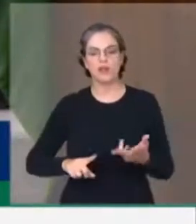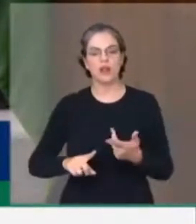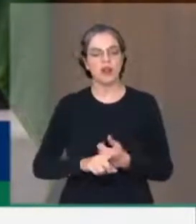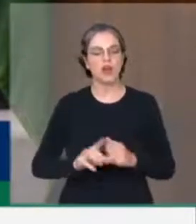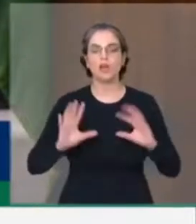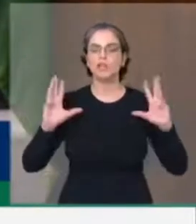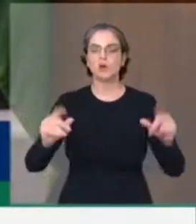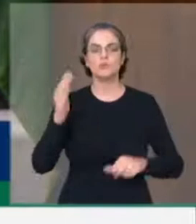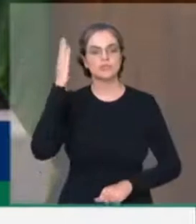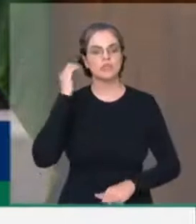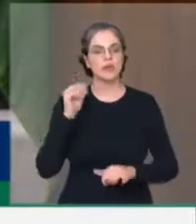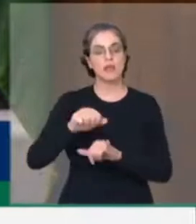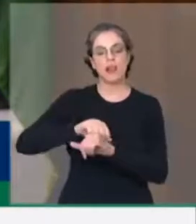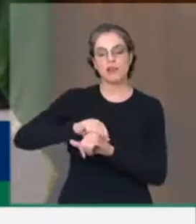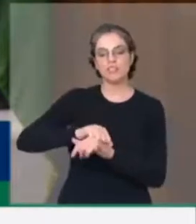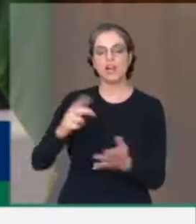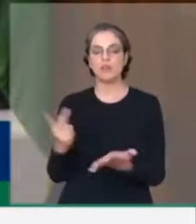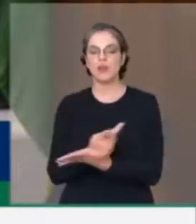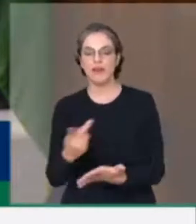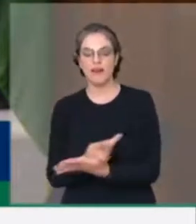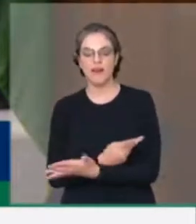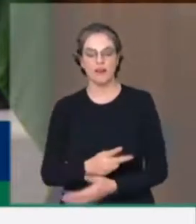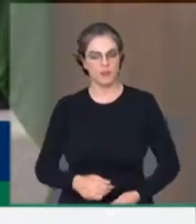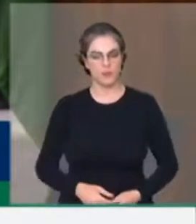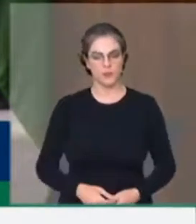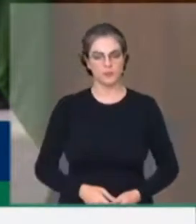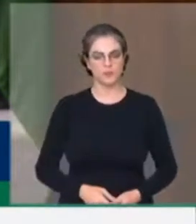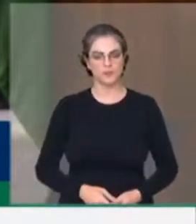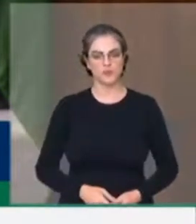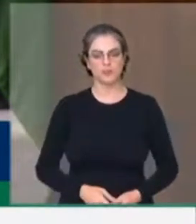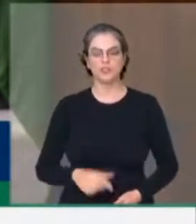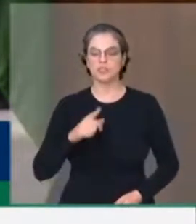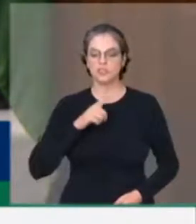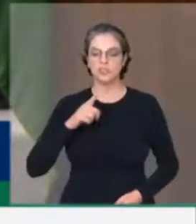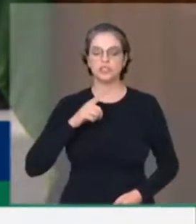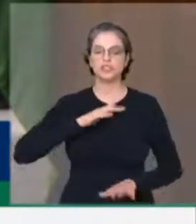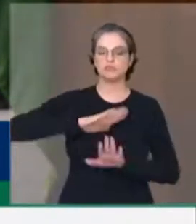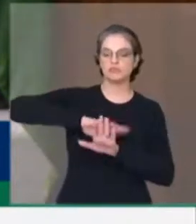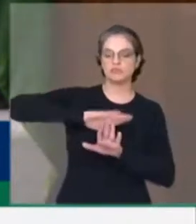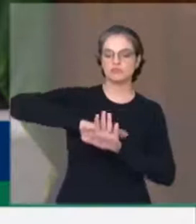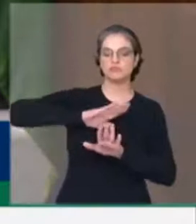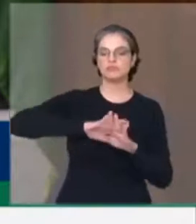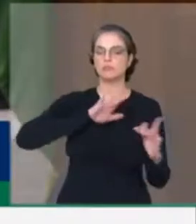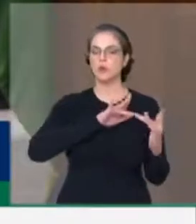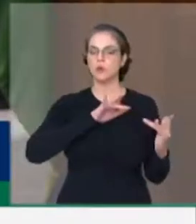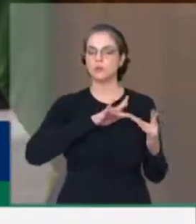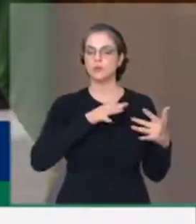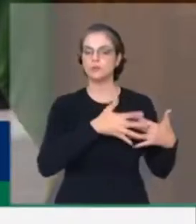sabiam que a Lava Jato era uma operação ilegal, com fortes vínculos com os Estados Unidos, com a Suíça,